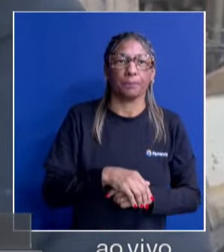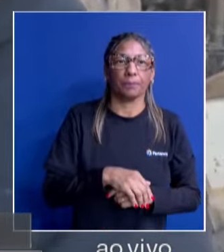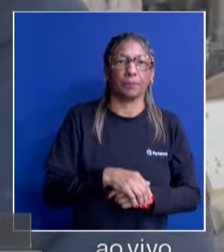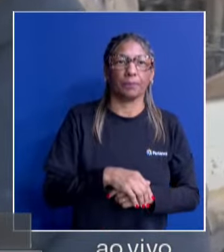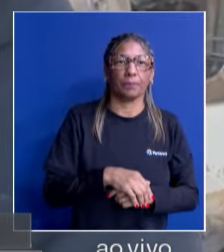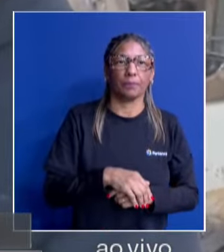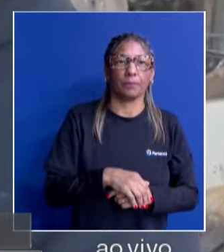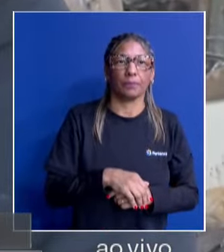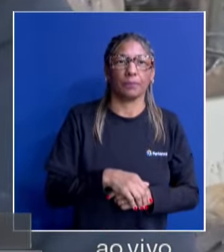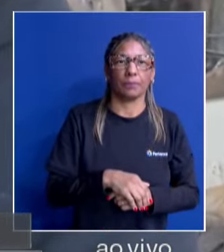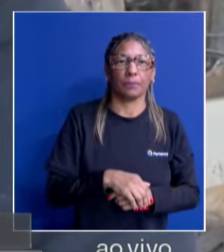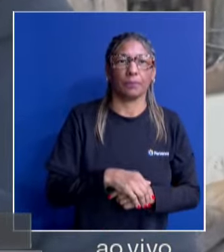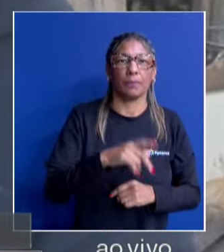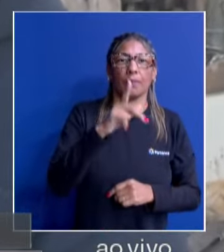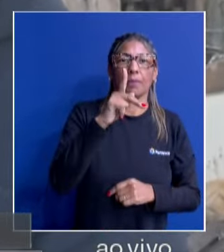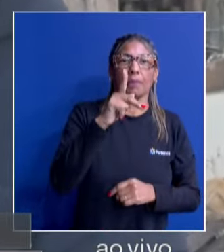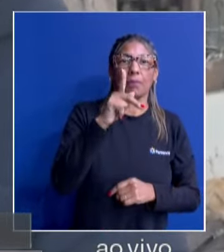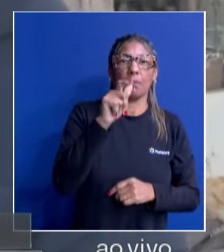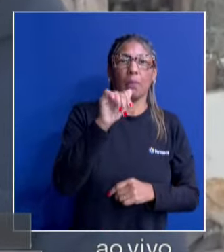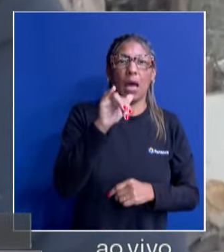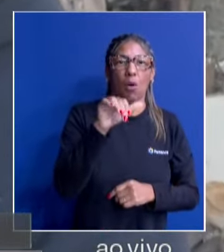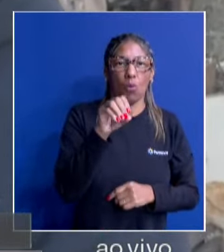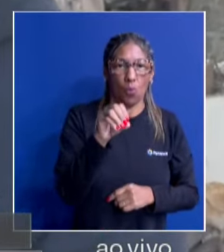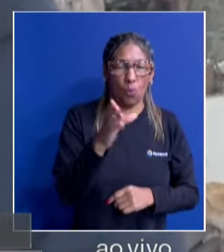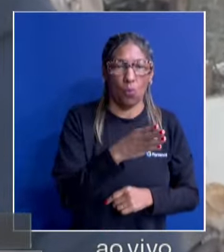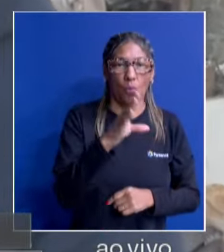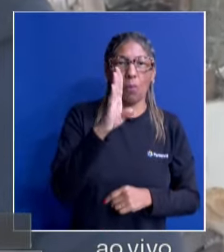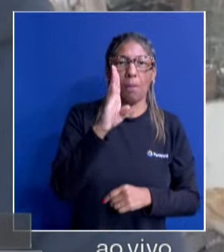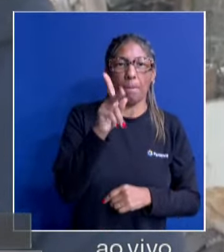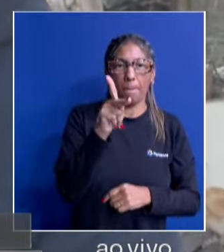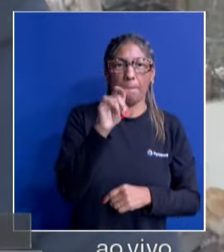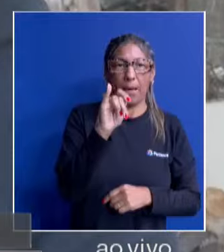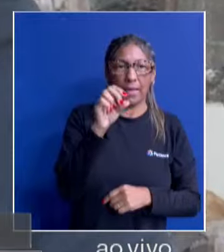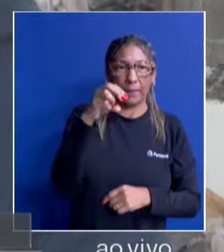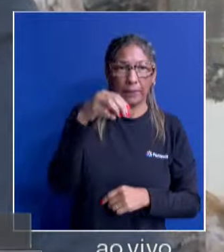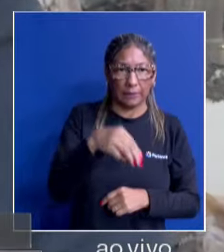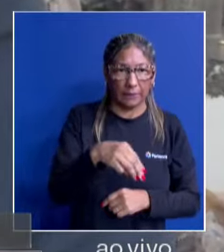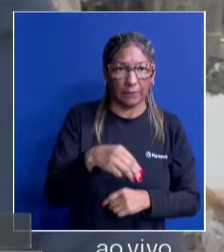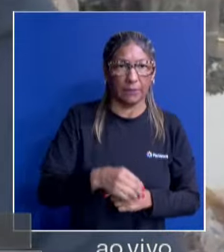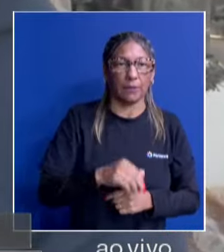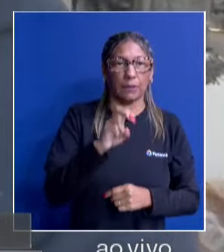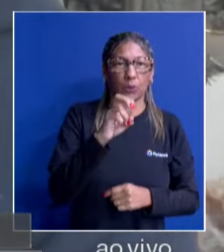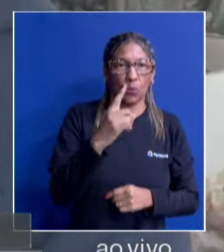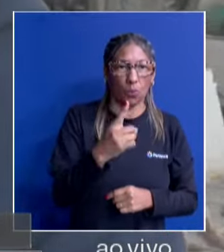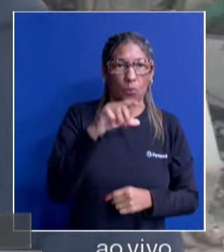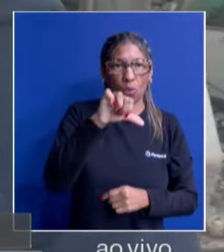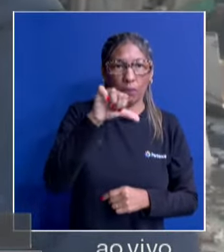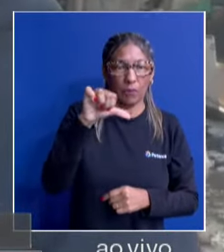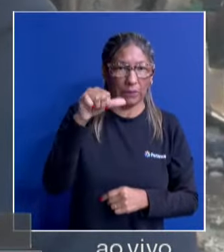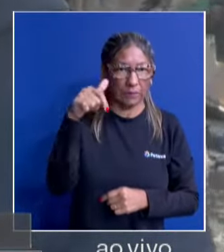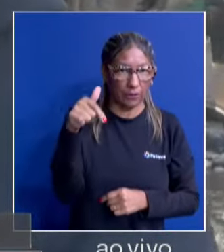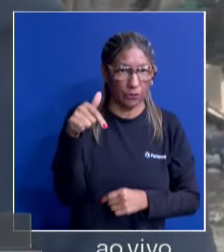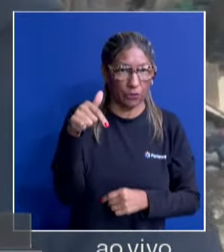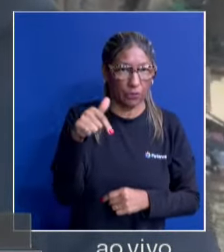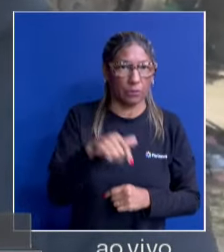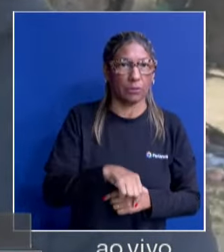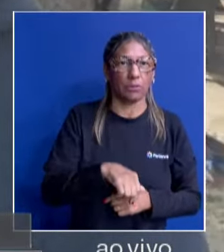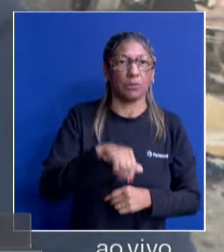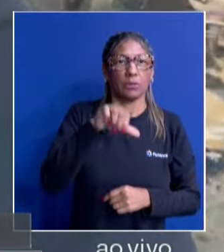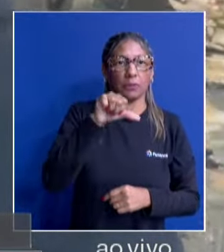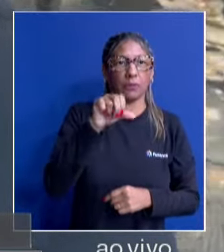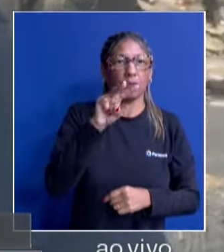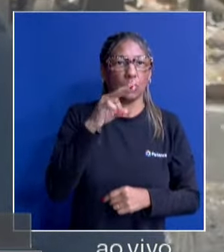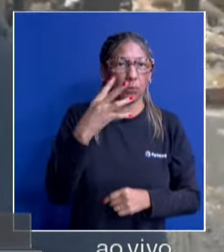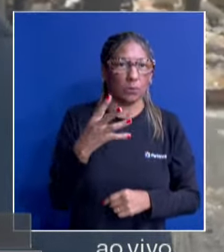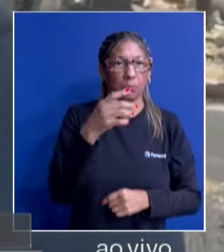E o telefone? O telefone é 51997-524